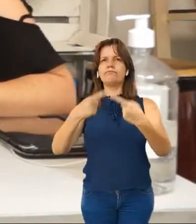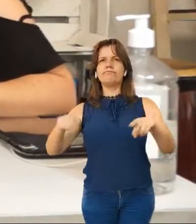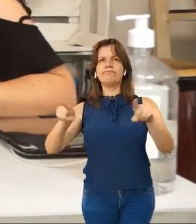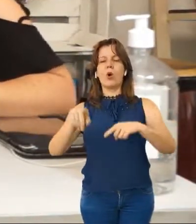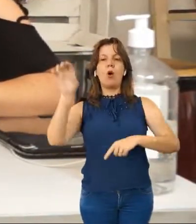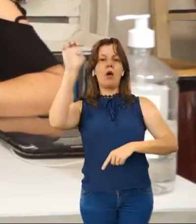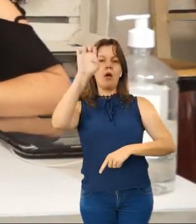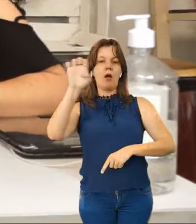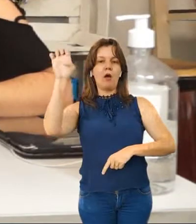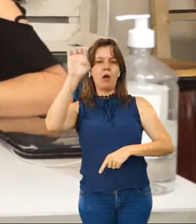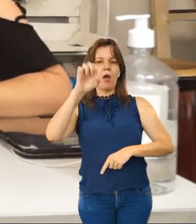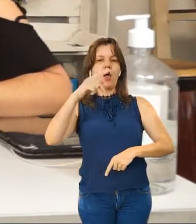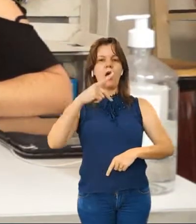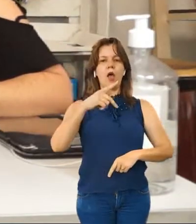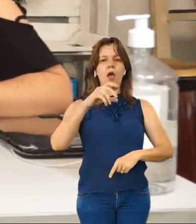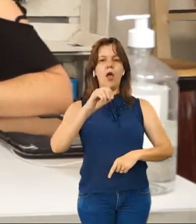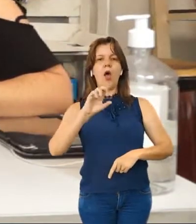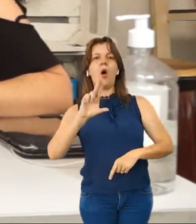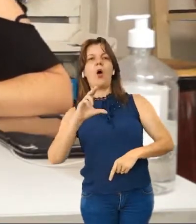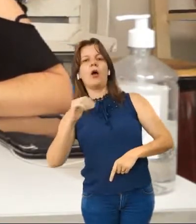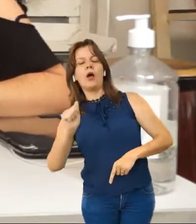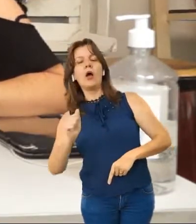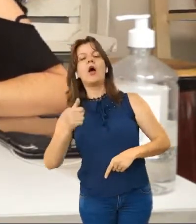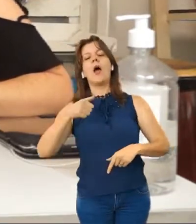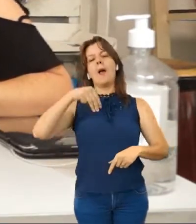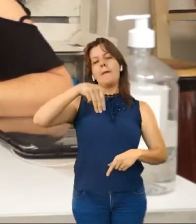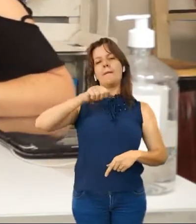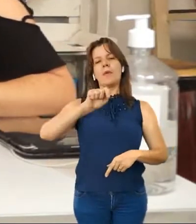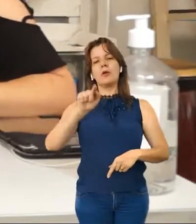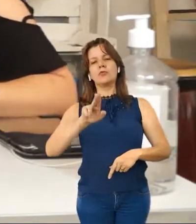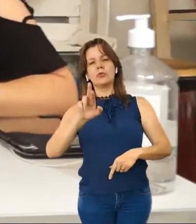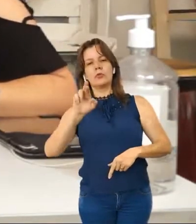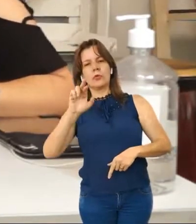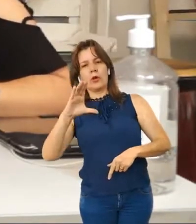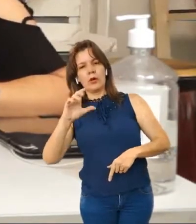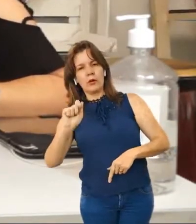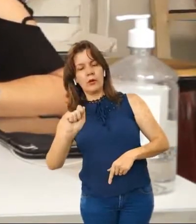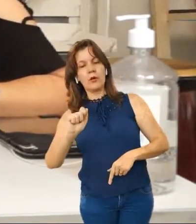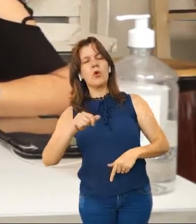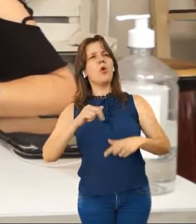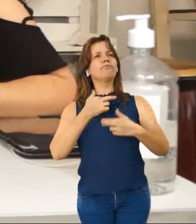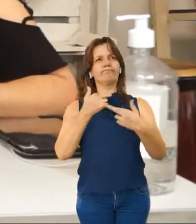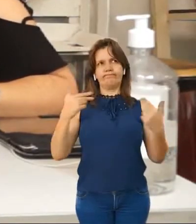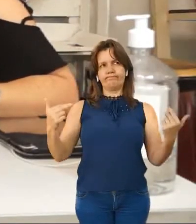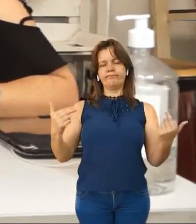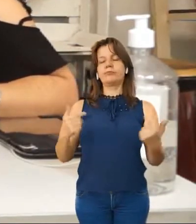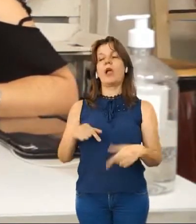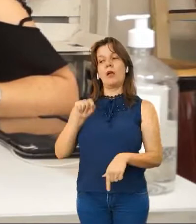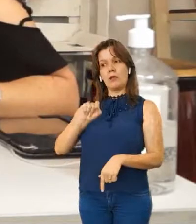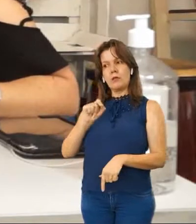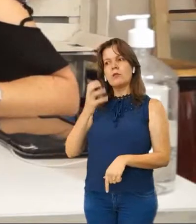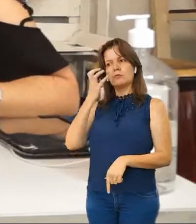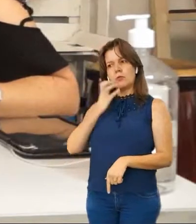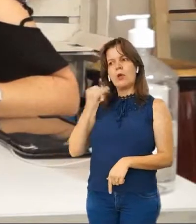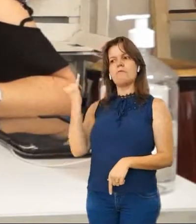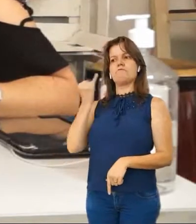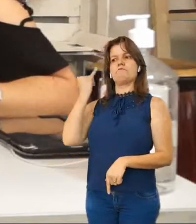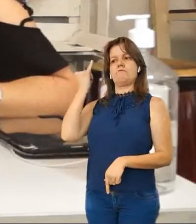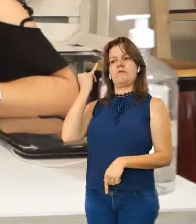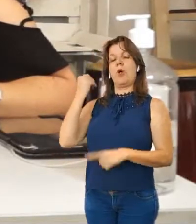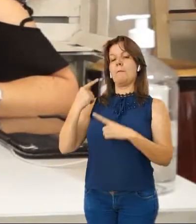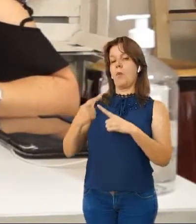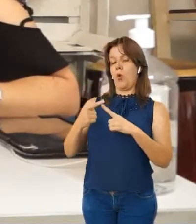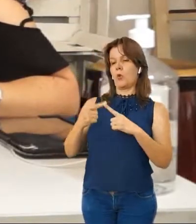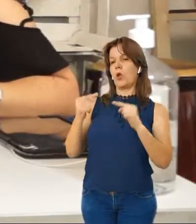europeus, como a polca, a mazurca, entre outros. Agora Karina, é muito sério e importante estar falando